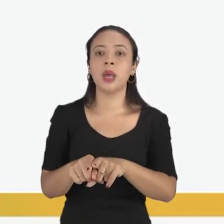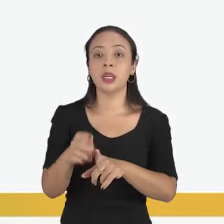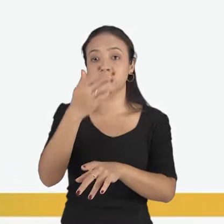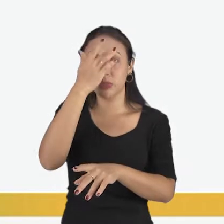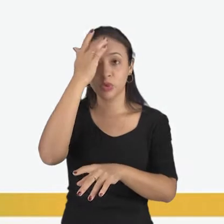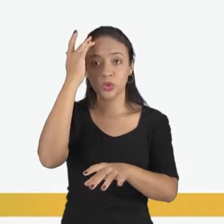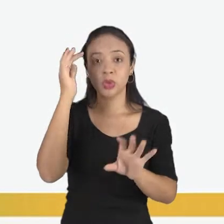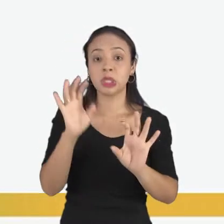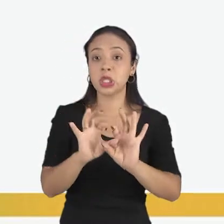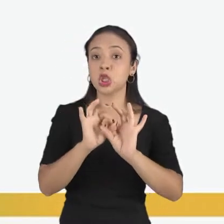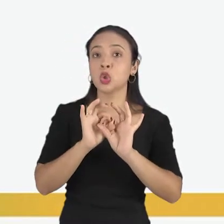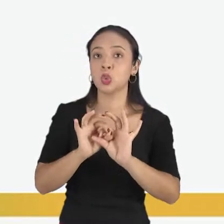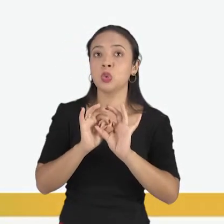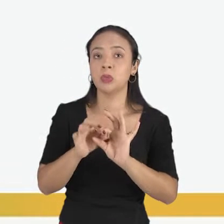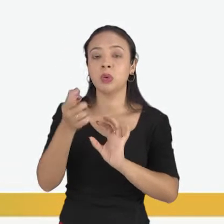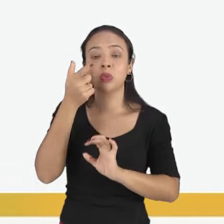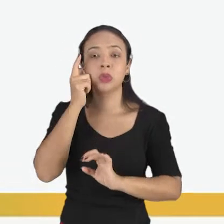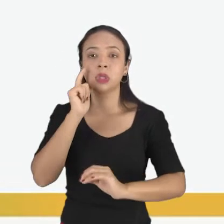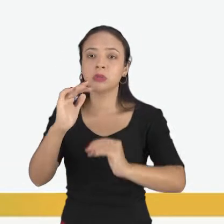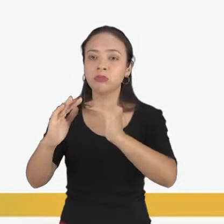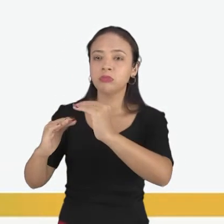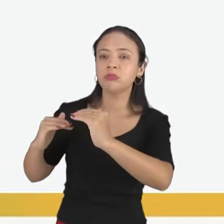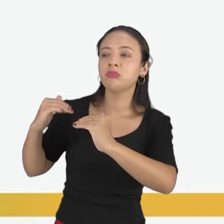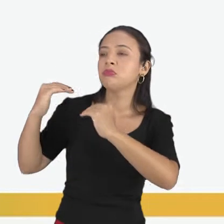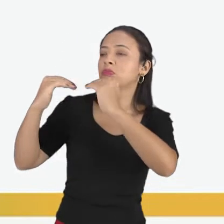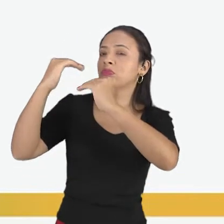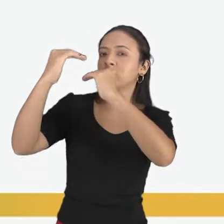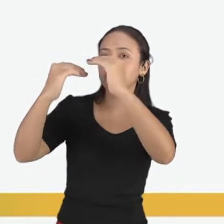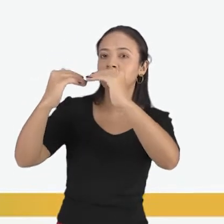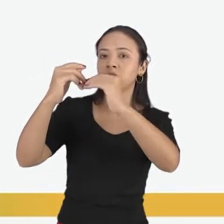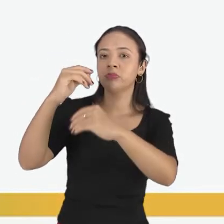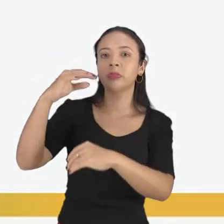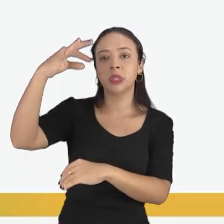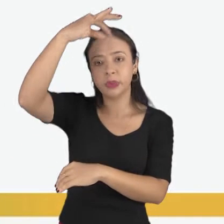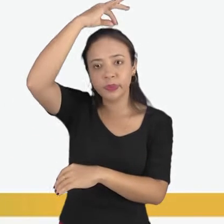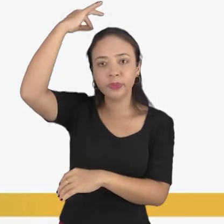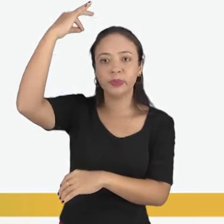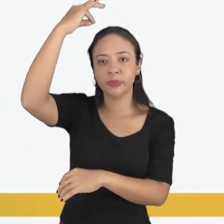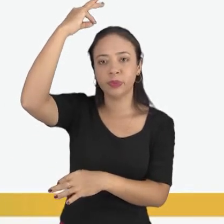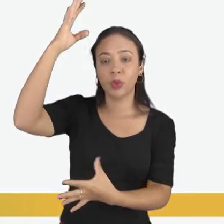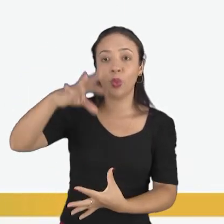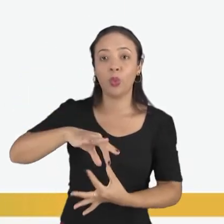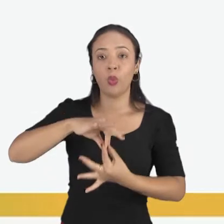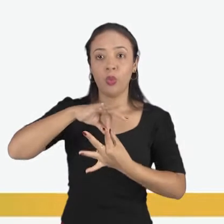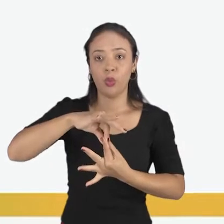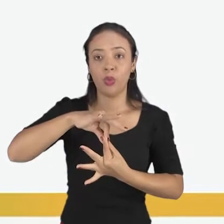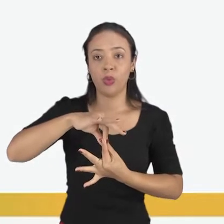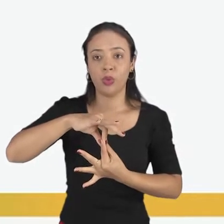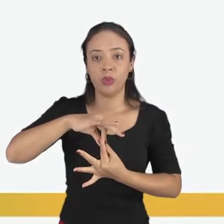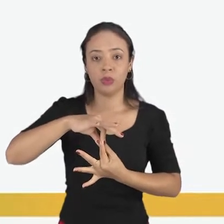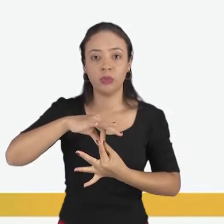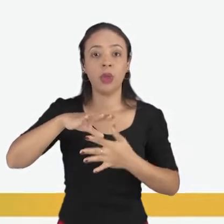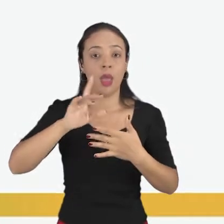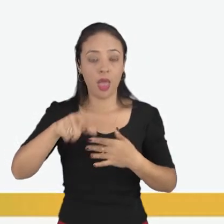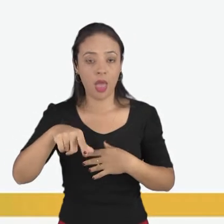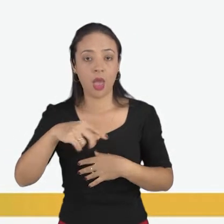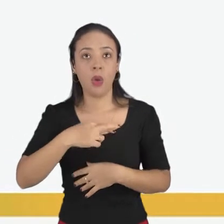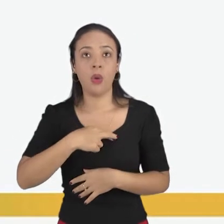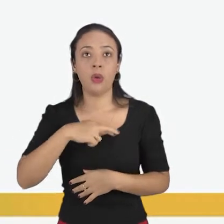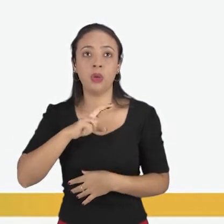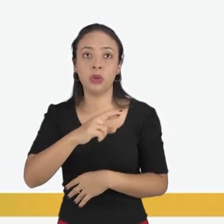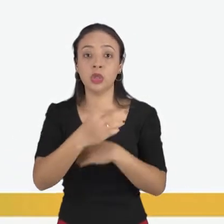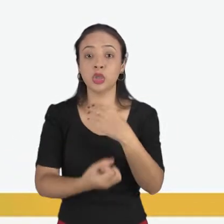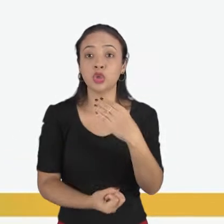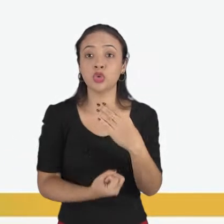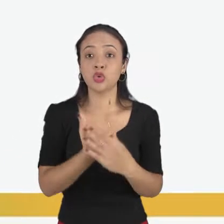para alcançar uma evolução espiritual. Ela é uma religião que é dissidente de